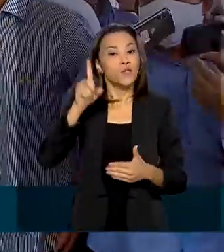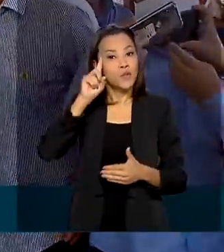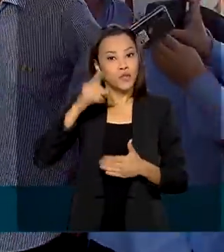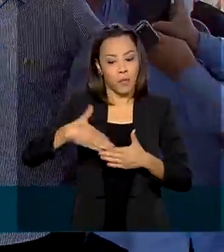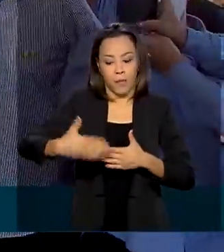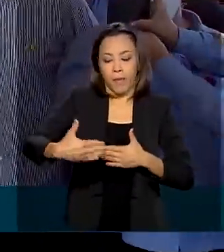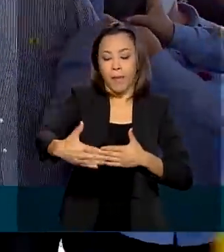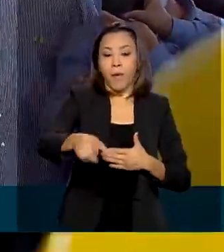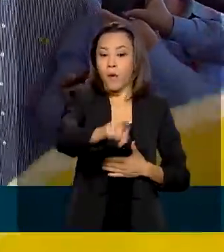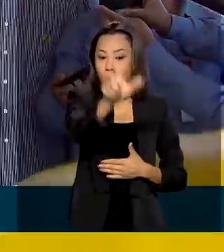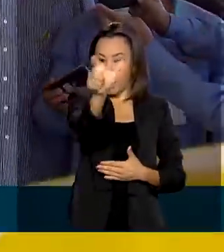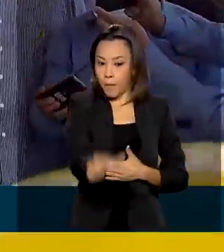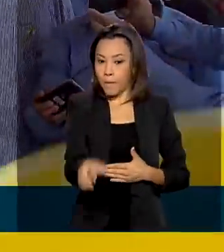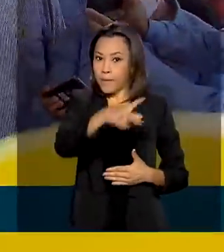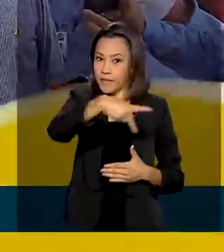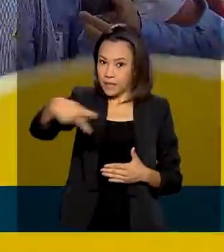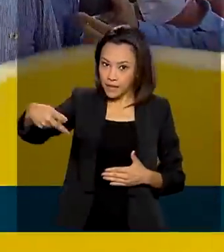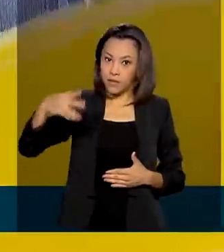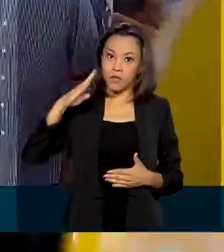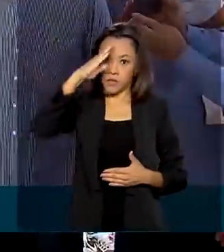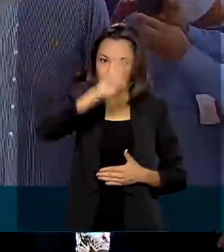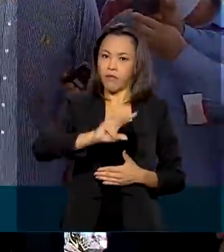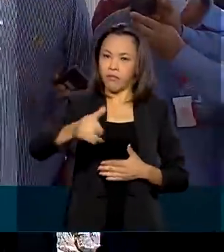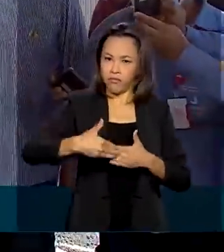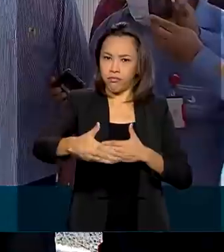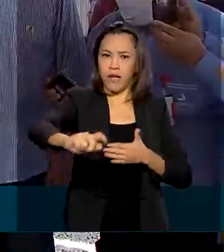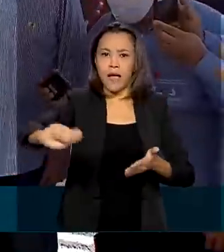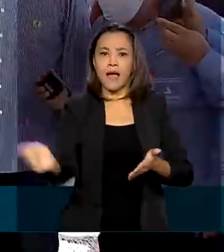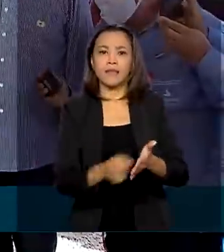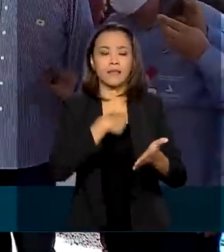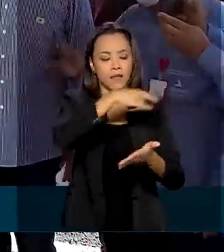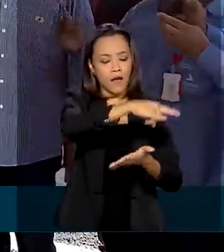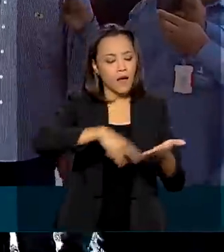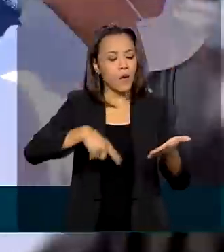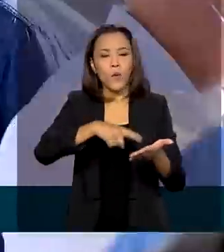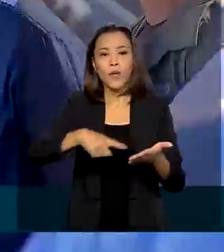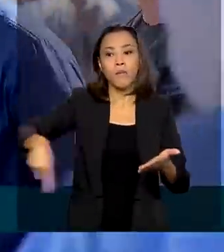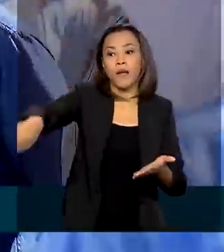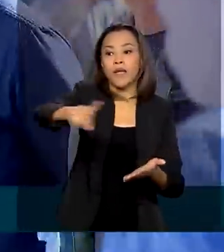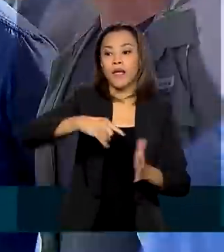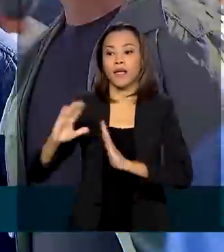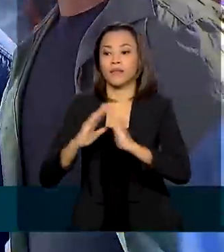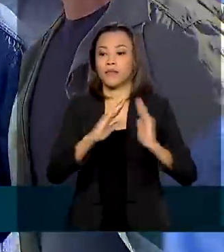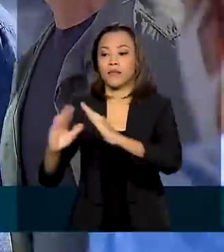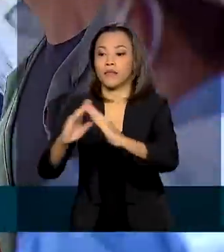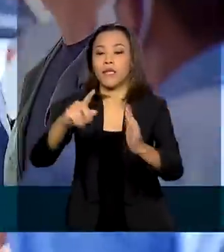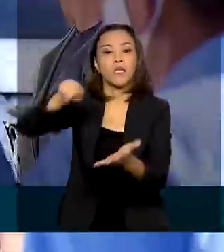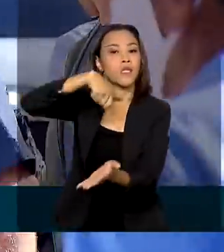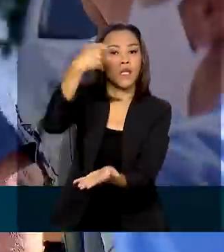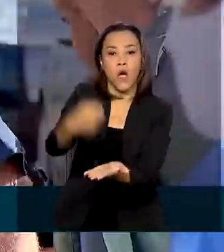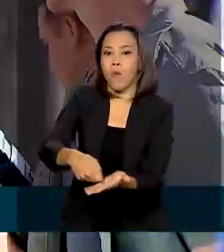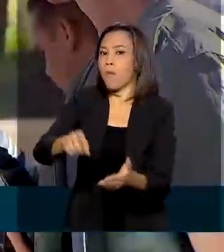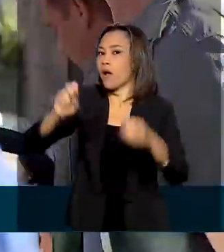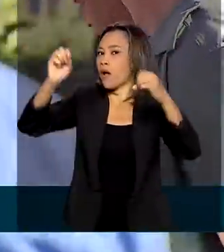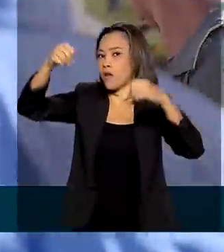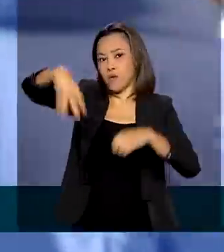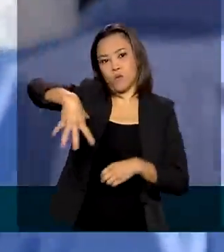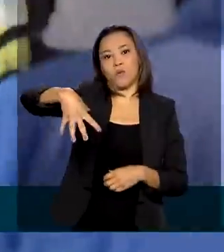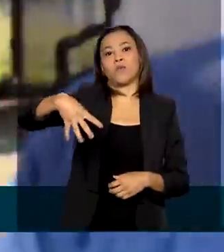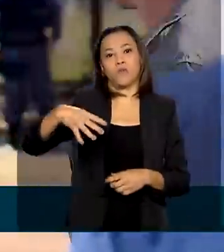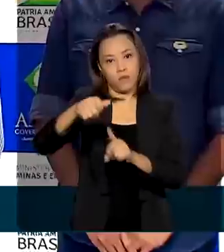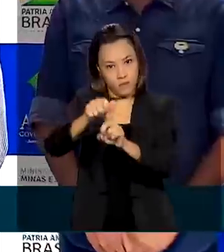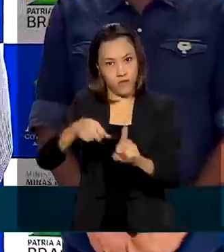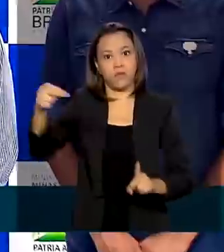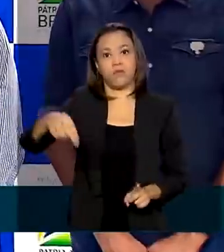presidente Bolsonaro deve assinar medida provisória isentando os moradores afetados pelo apagão do pagamento da conta de energia de